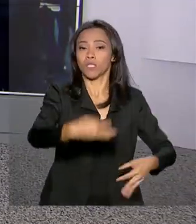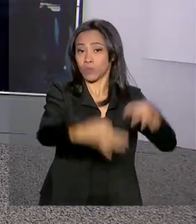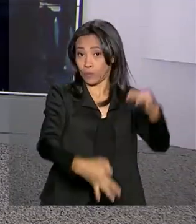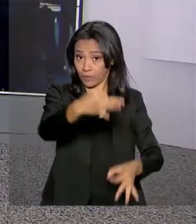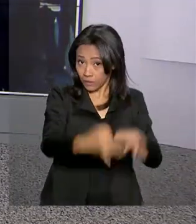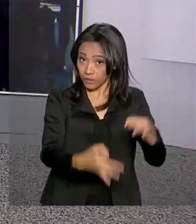pela sua participação. Sema, participação.